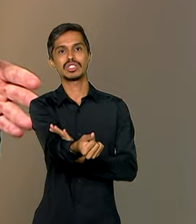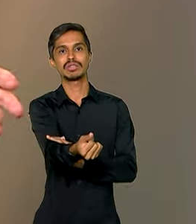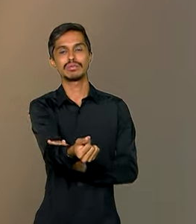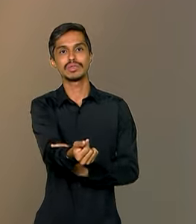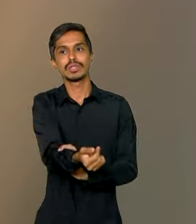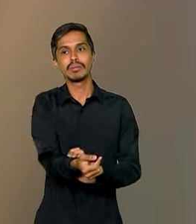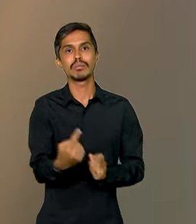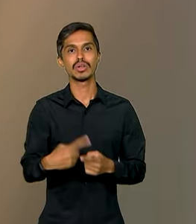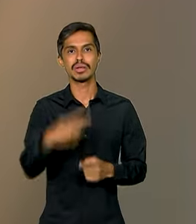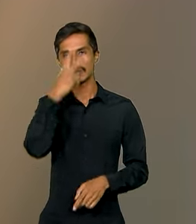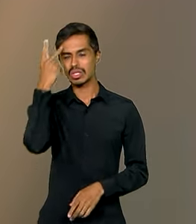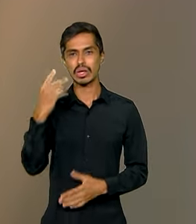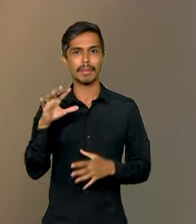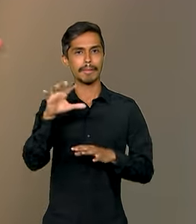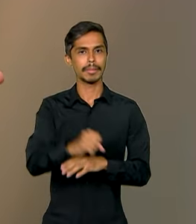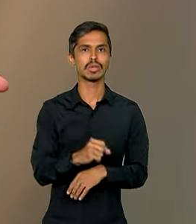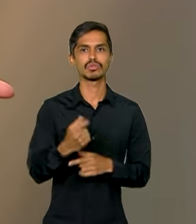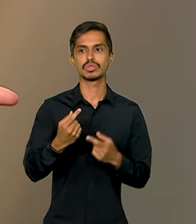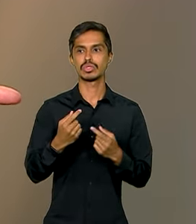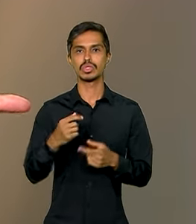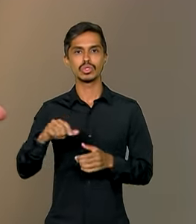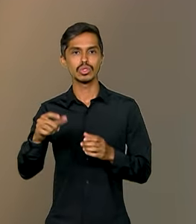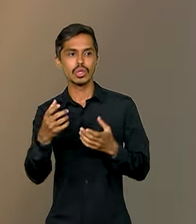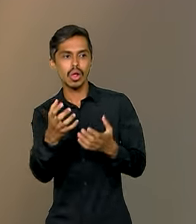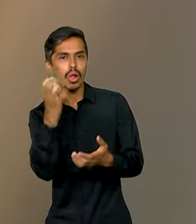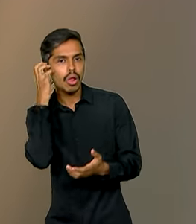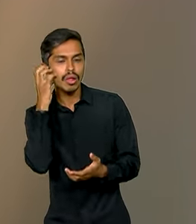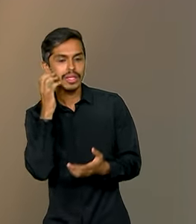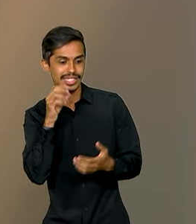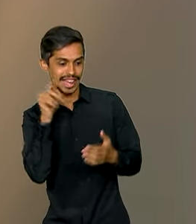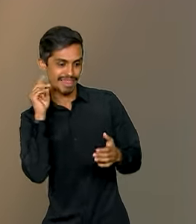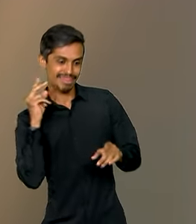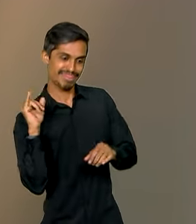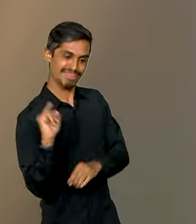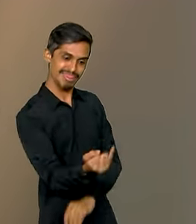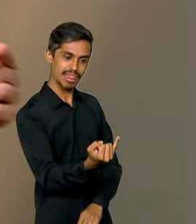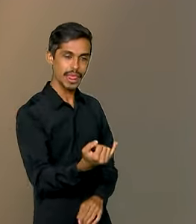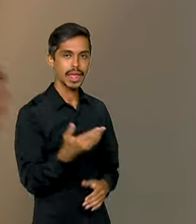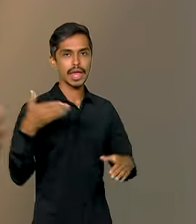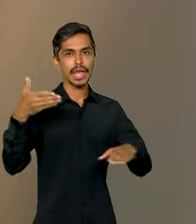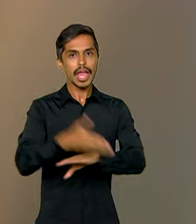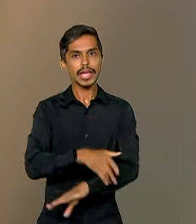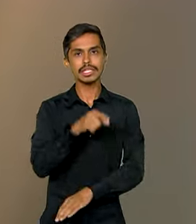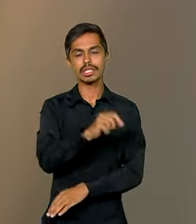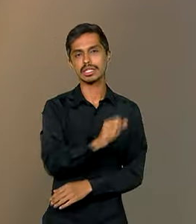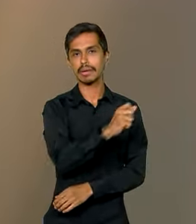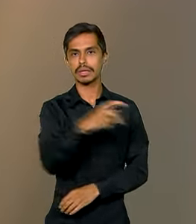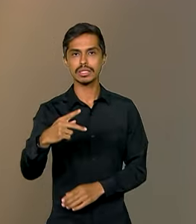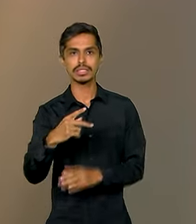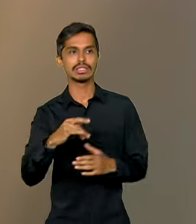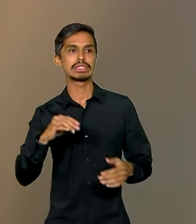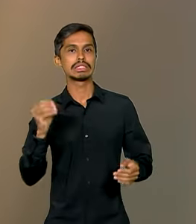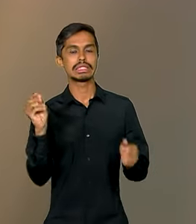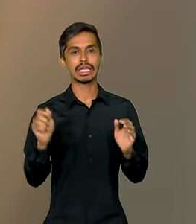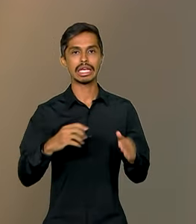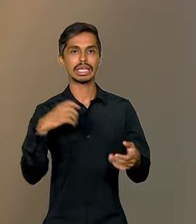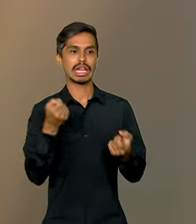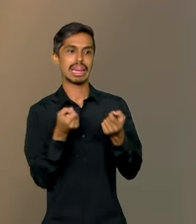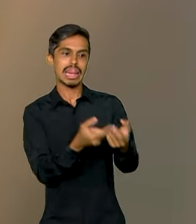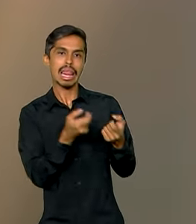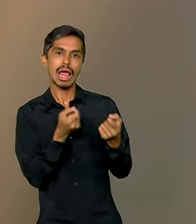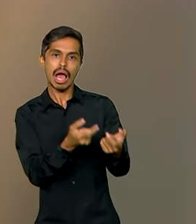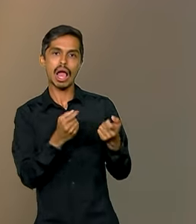Porque as pessoas pegam o telefone, muitas vezes conseguem pegar o telefone aberto, e aí entram em aplicativos para aplicar golpes financeiros.